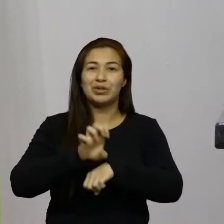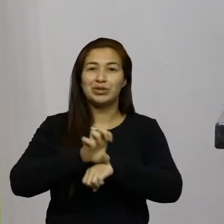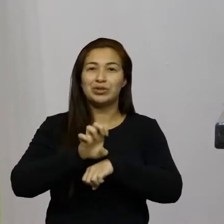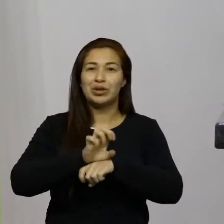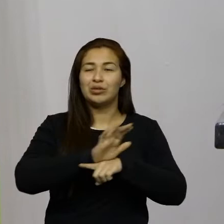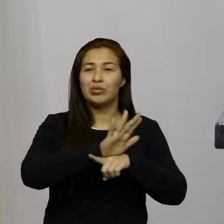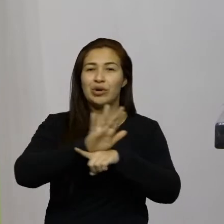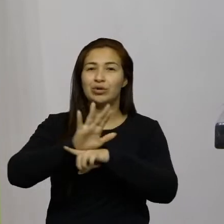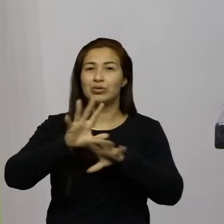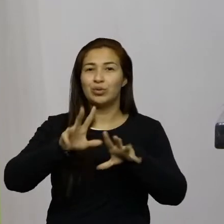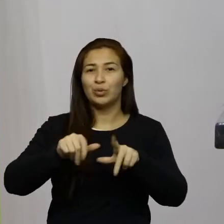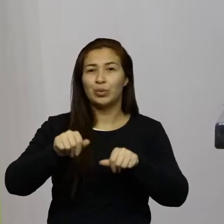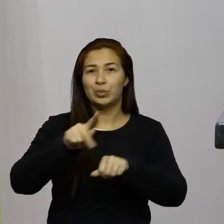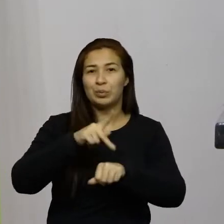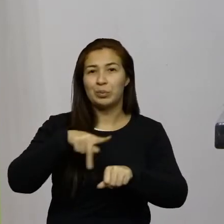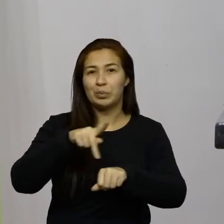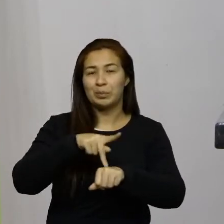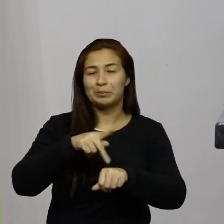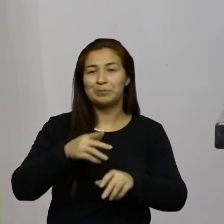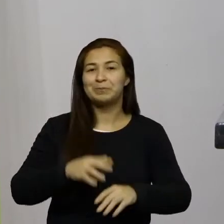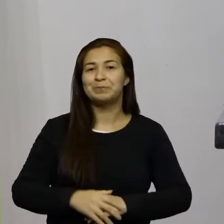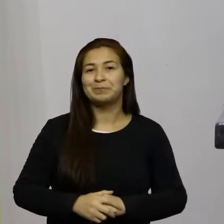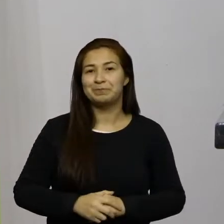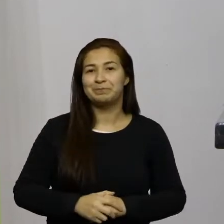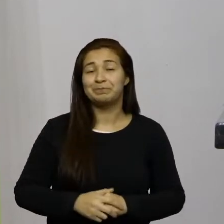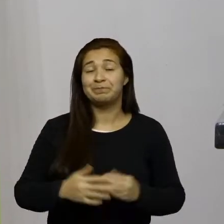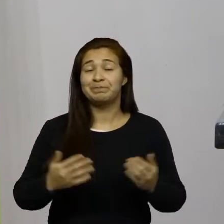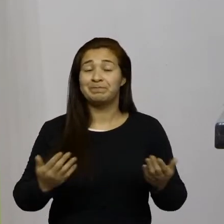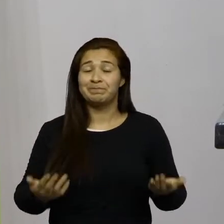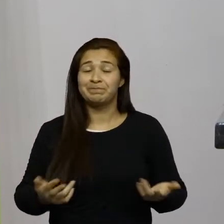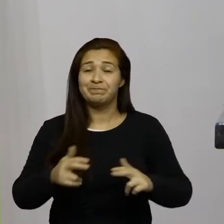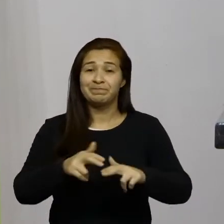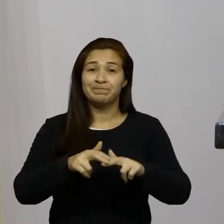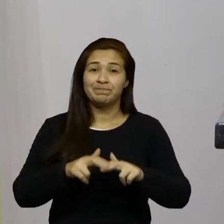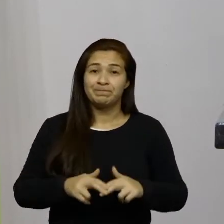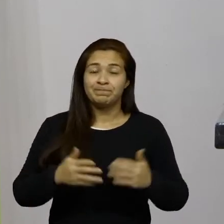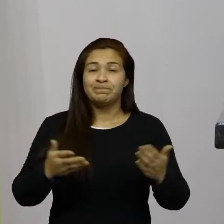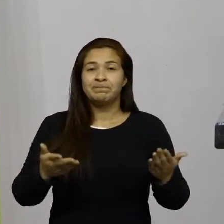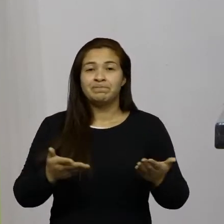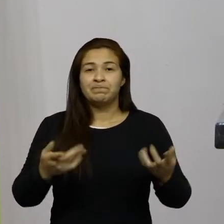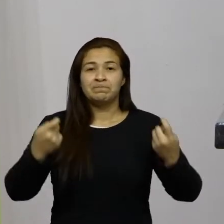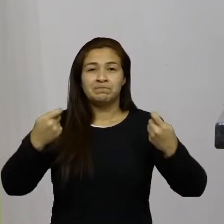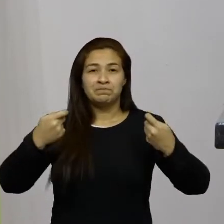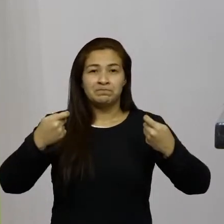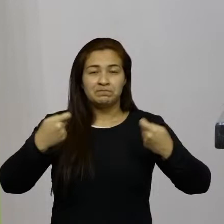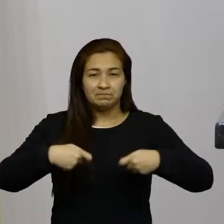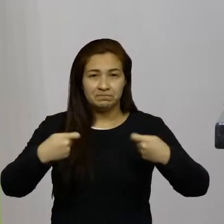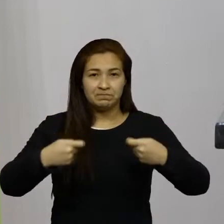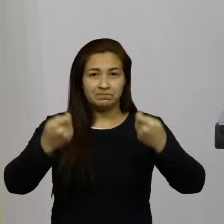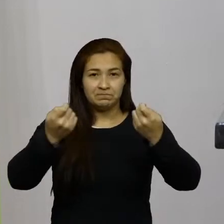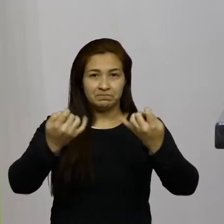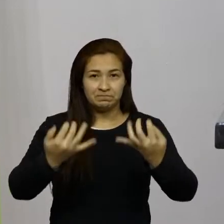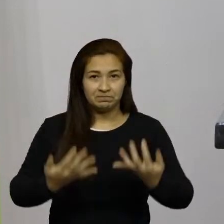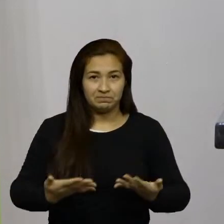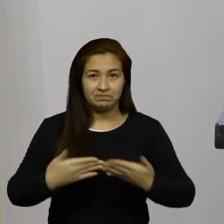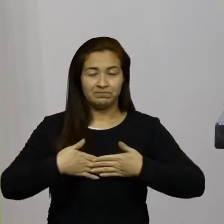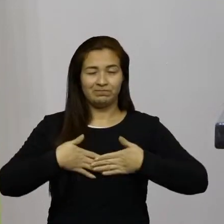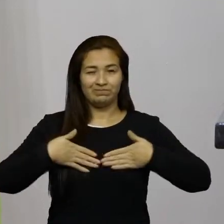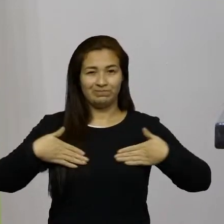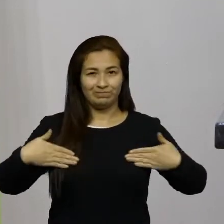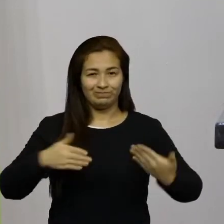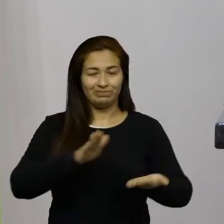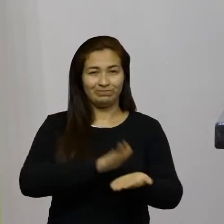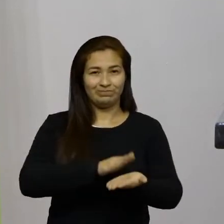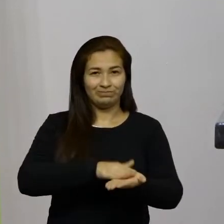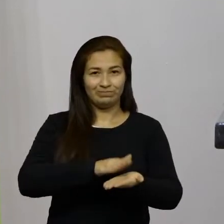o nosso país por isso eu não podia aqui deixar de prestar esta homenagem bem como